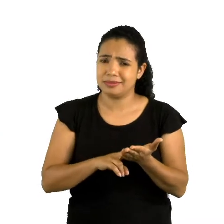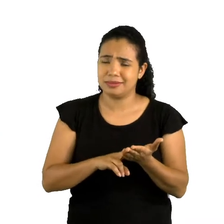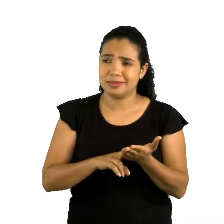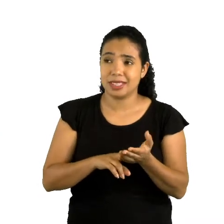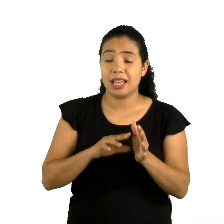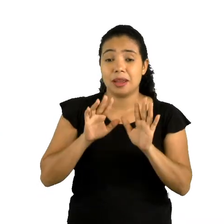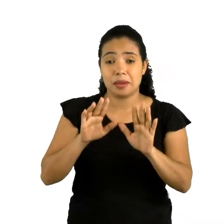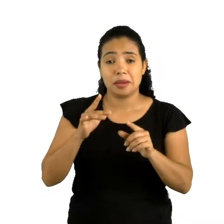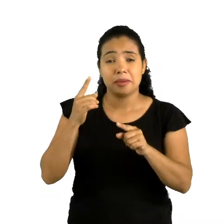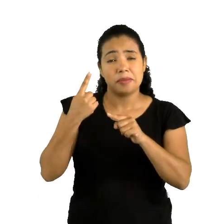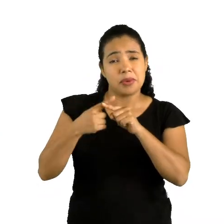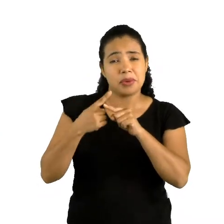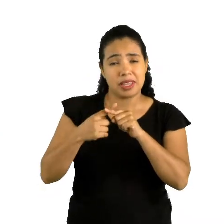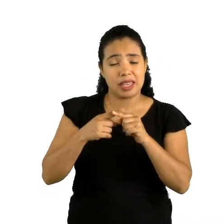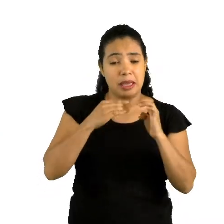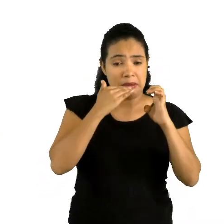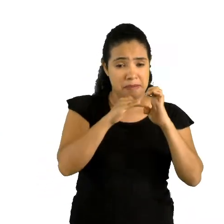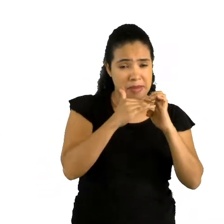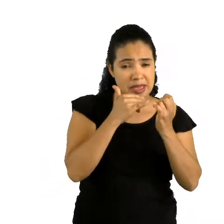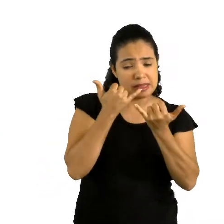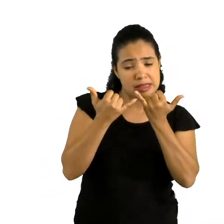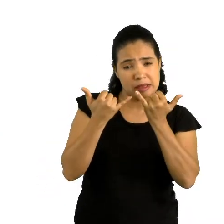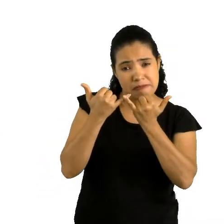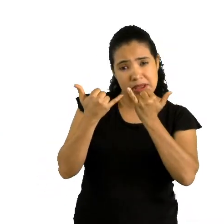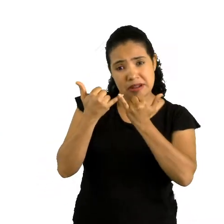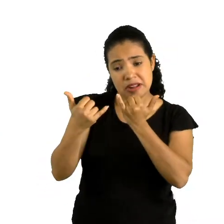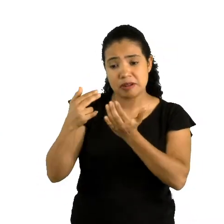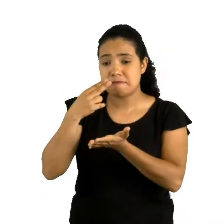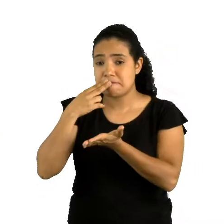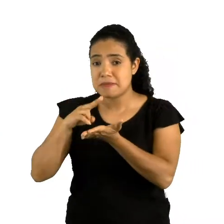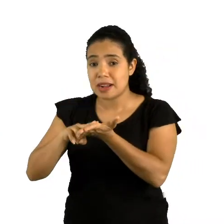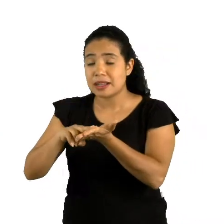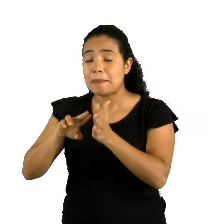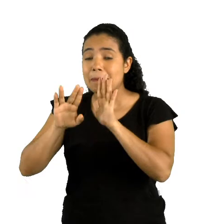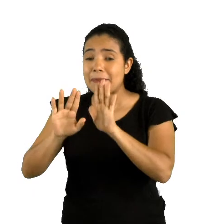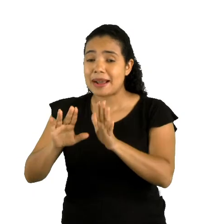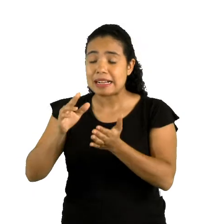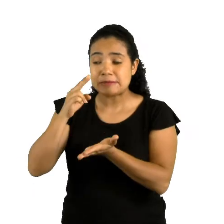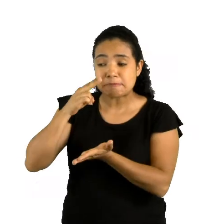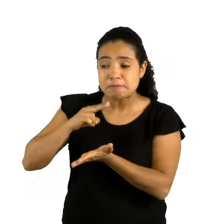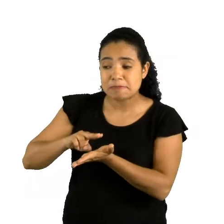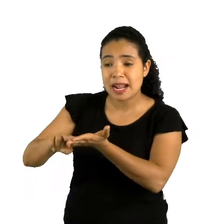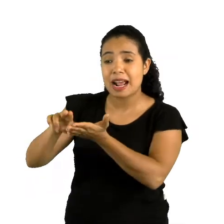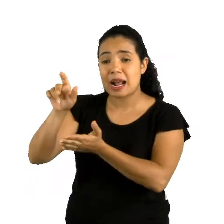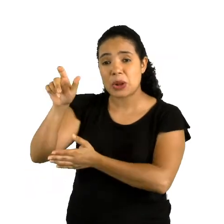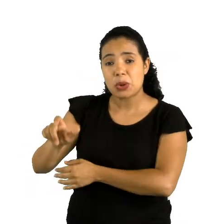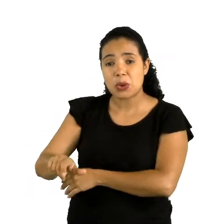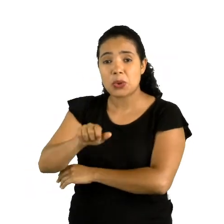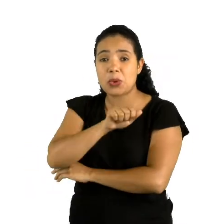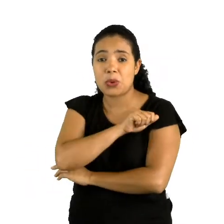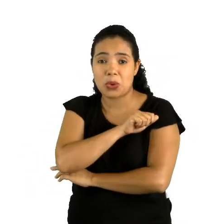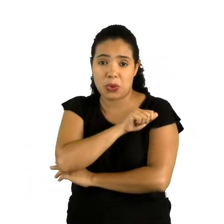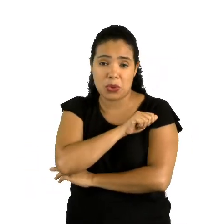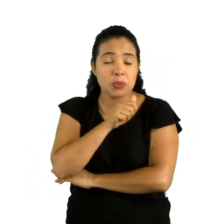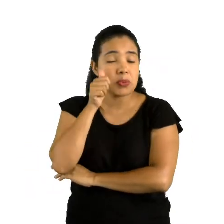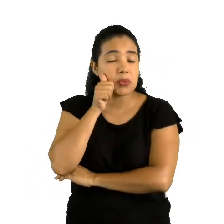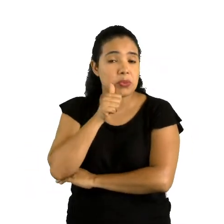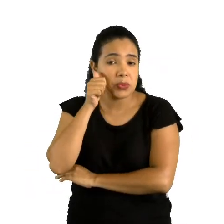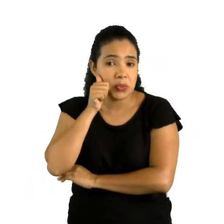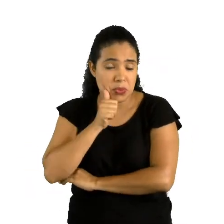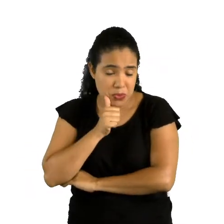que o e-mail é como se fosse uma carta. Mas essa carta, ela foi enviada por uma menina